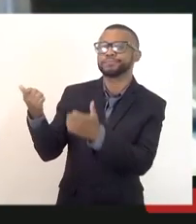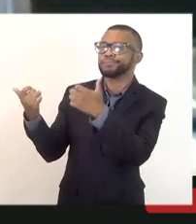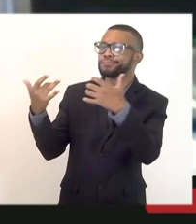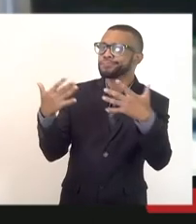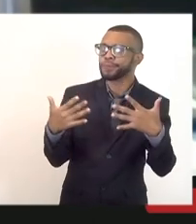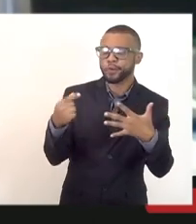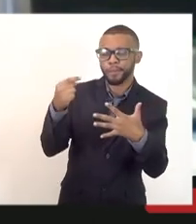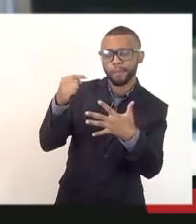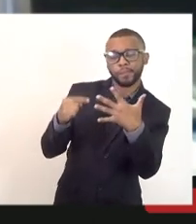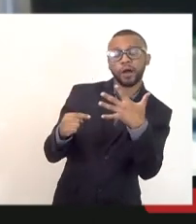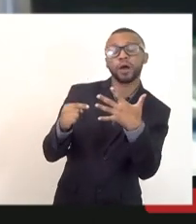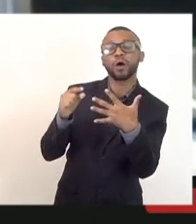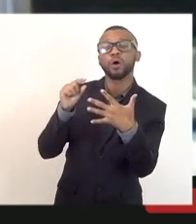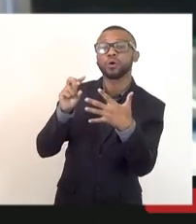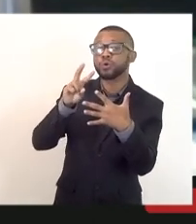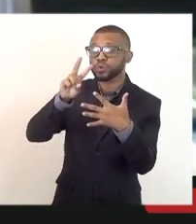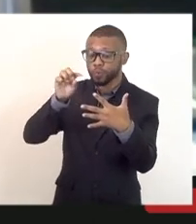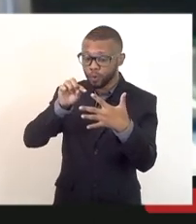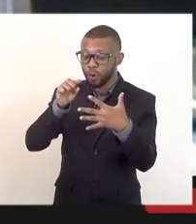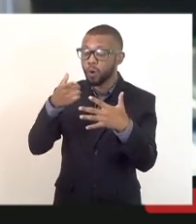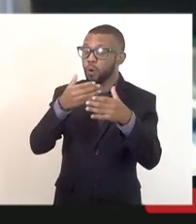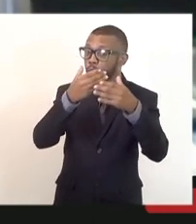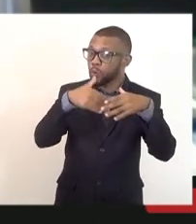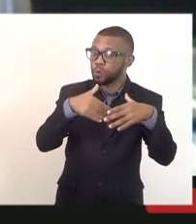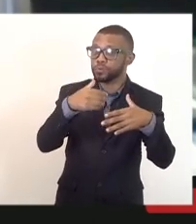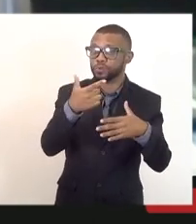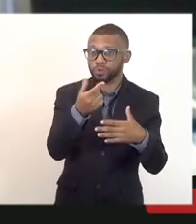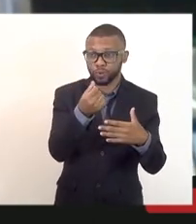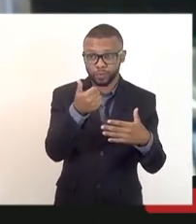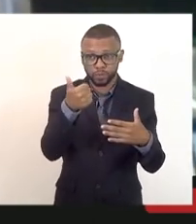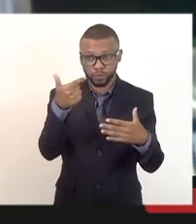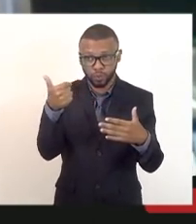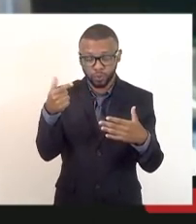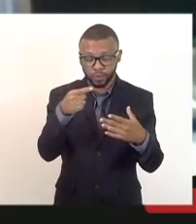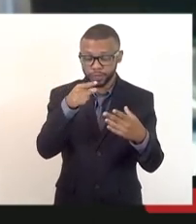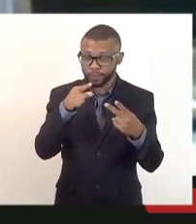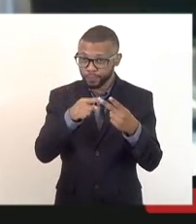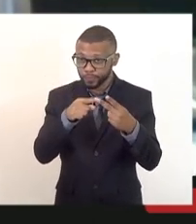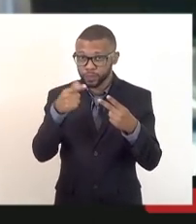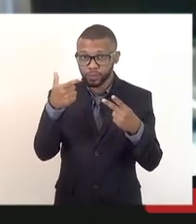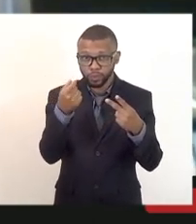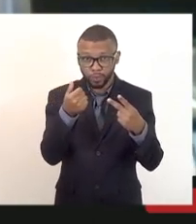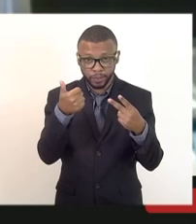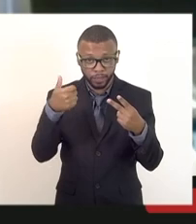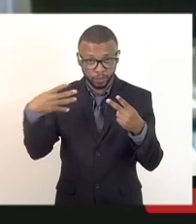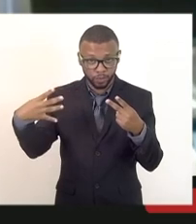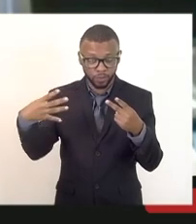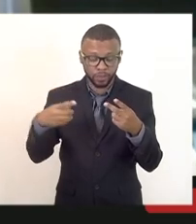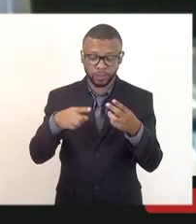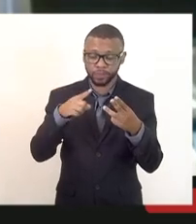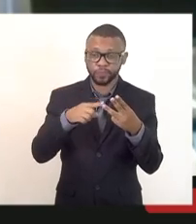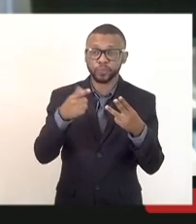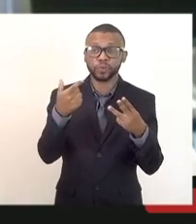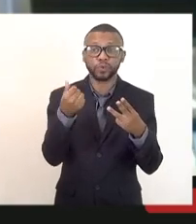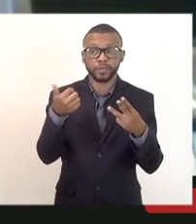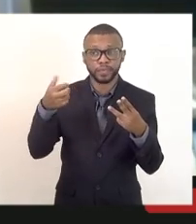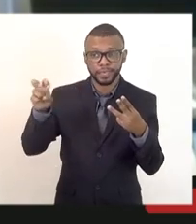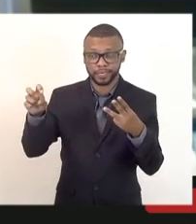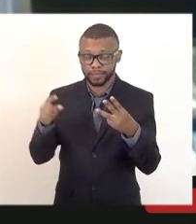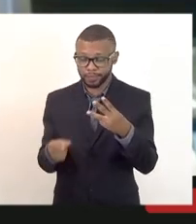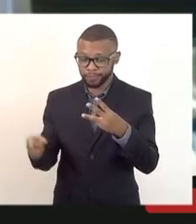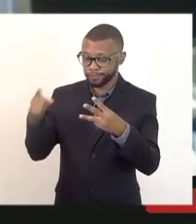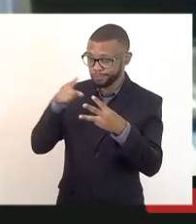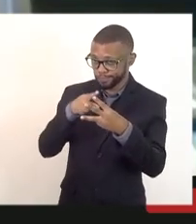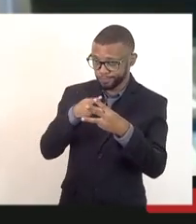concurso de 2012, o concurso de 2014 e o concurso de 2015. Vamos lá. O concurso de 2012,